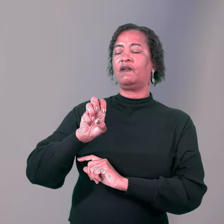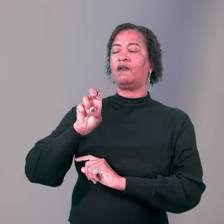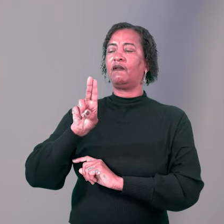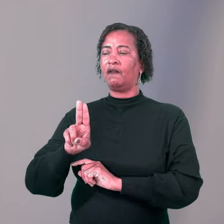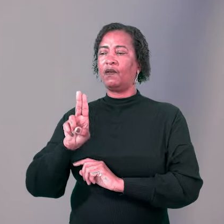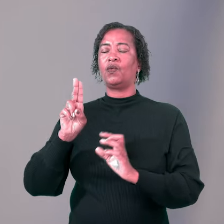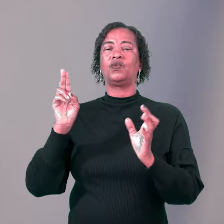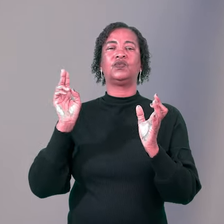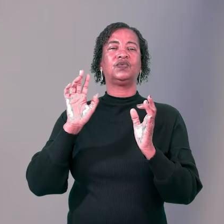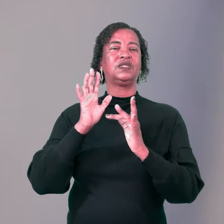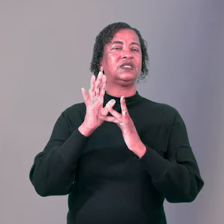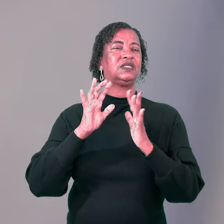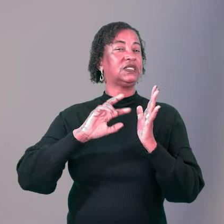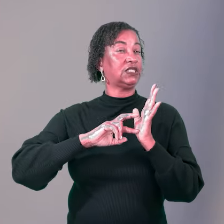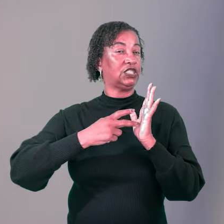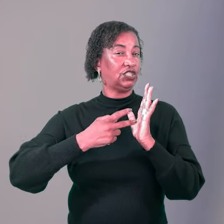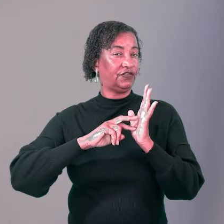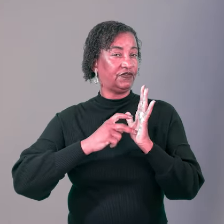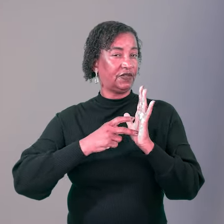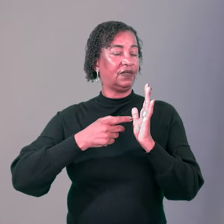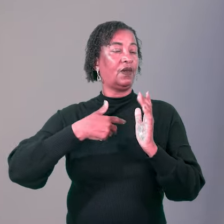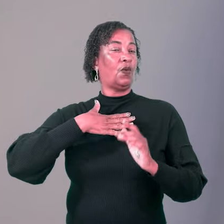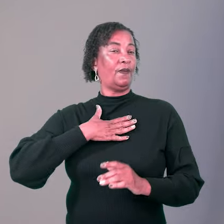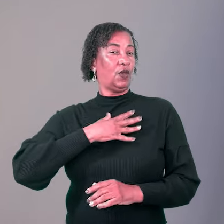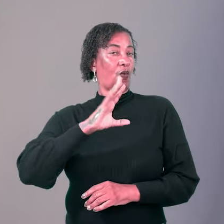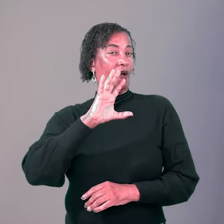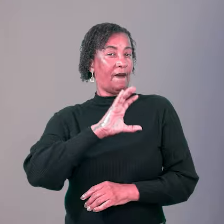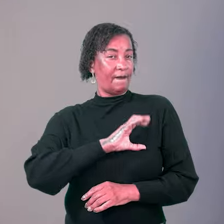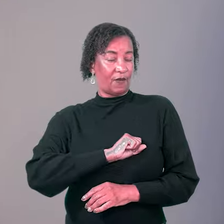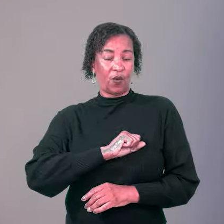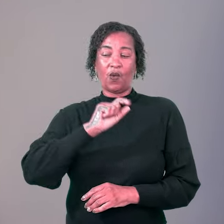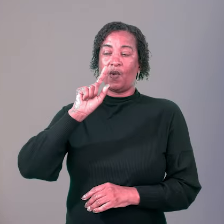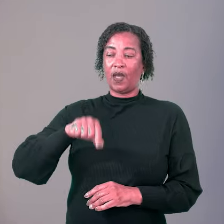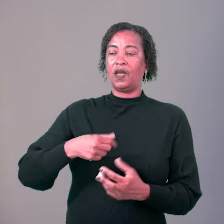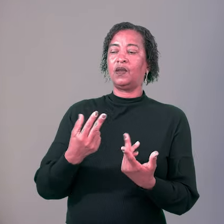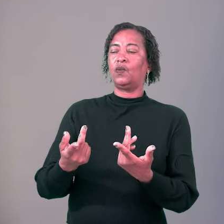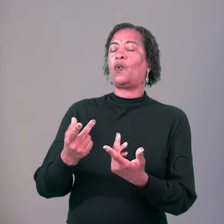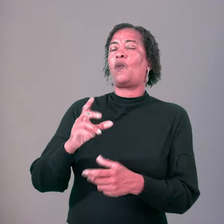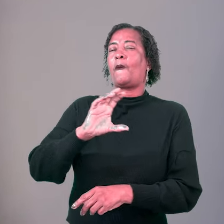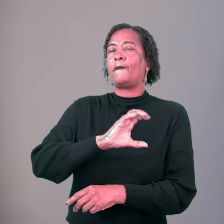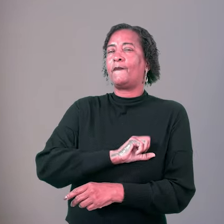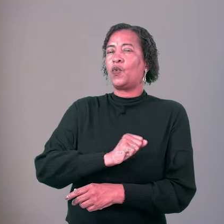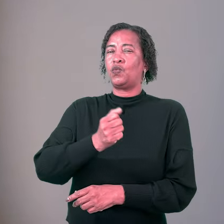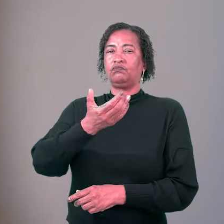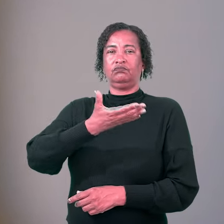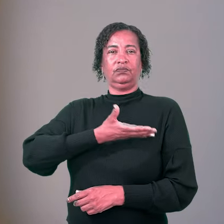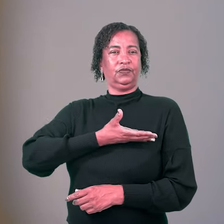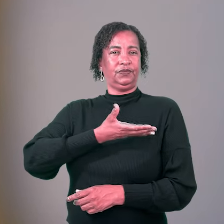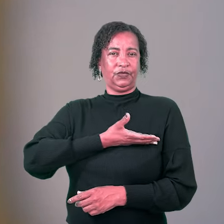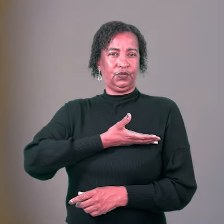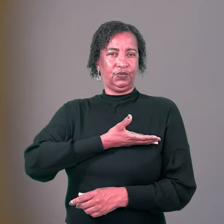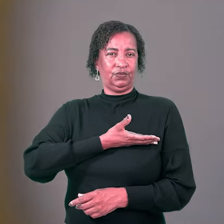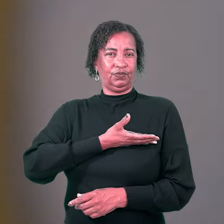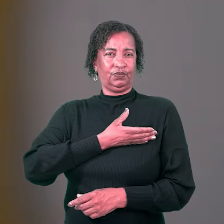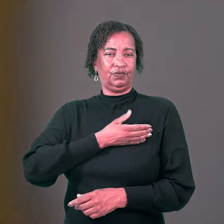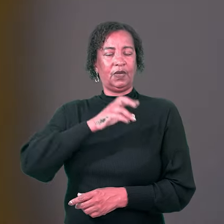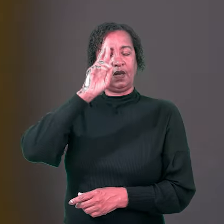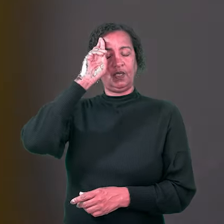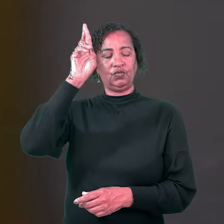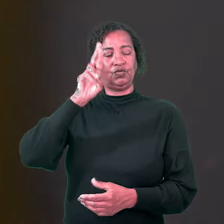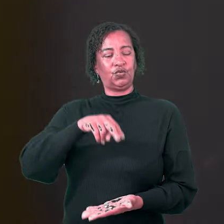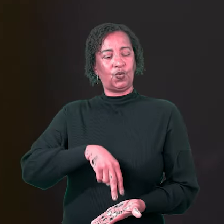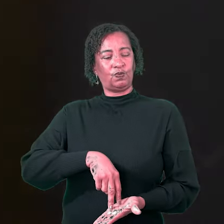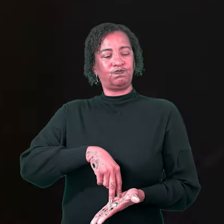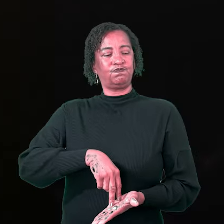Senhor, meu amor por ti é amor de um amigo. Então o Senhor sustentou